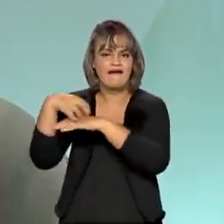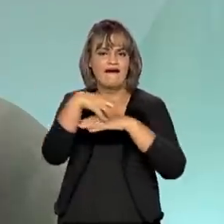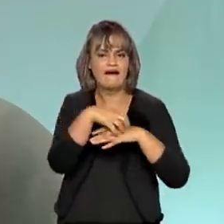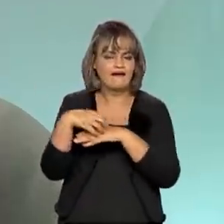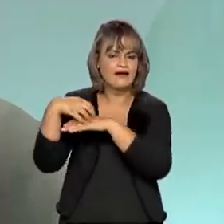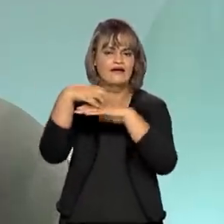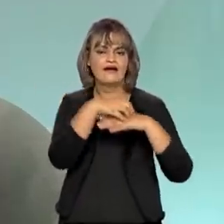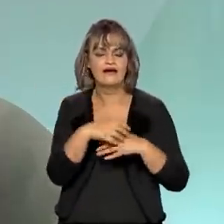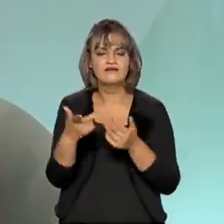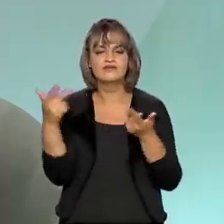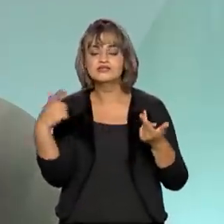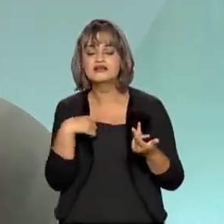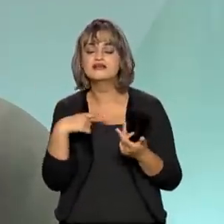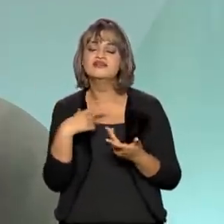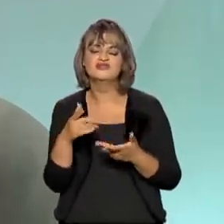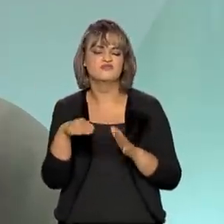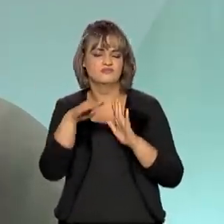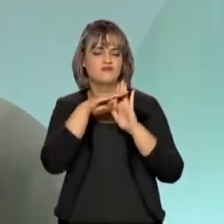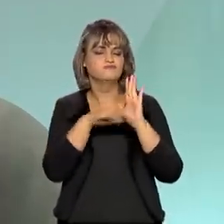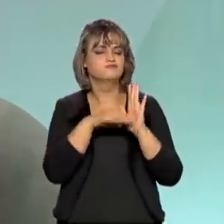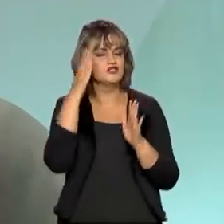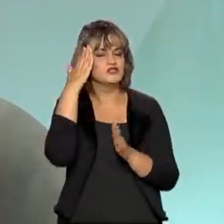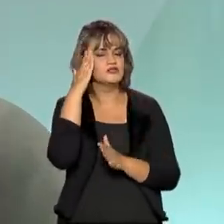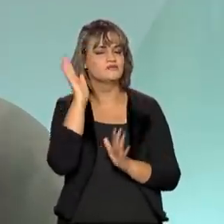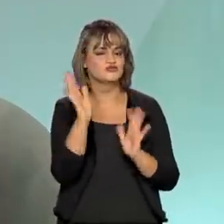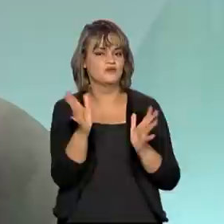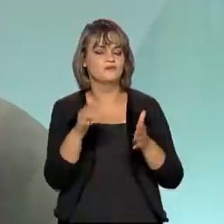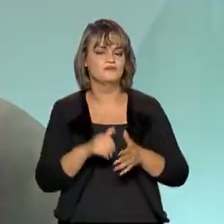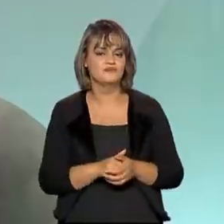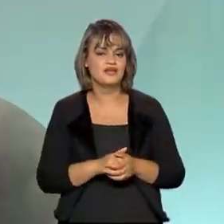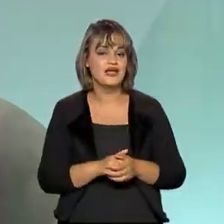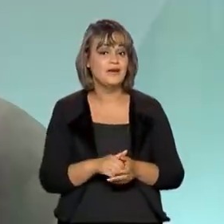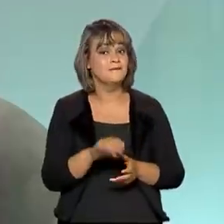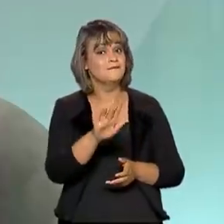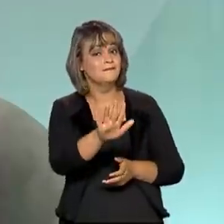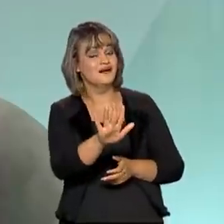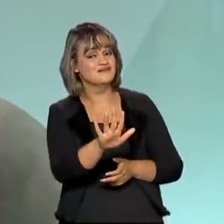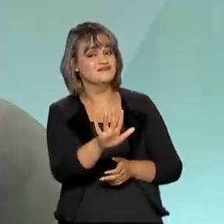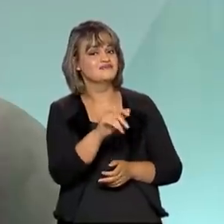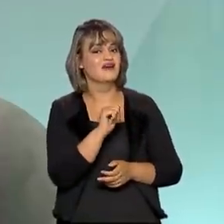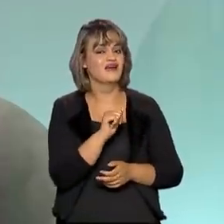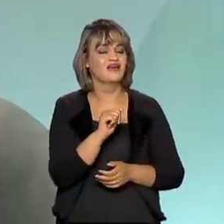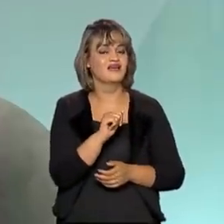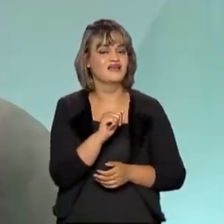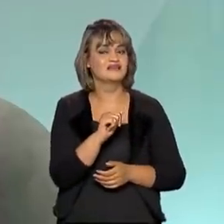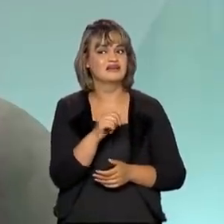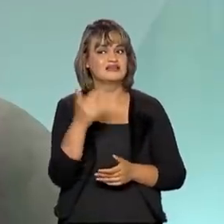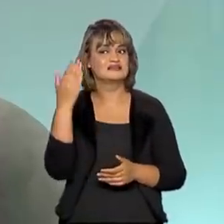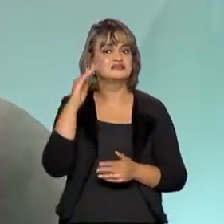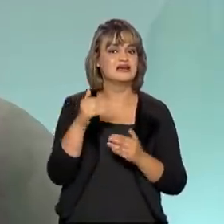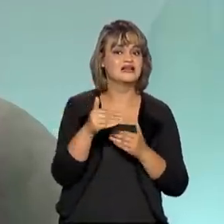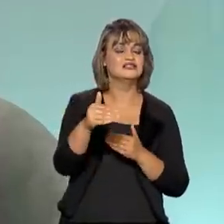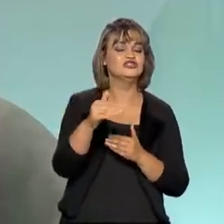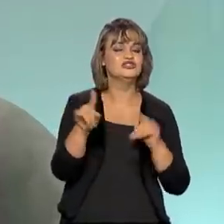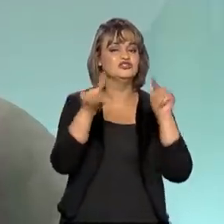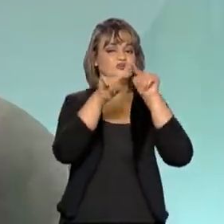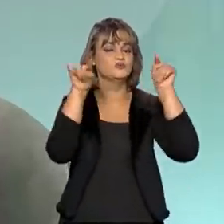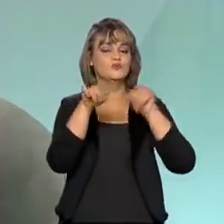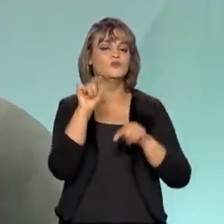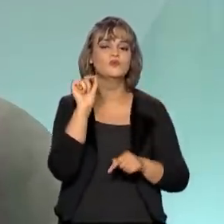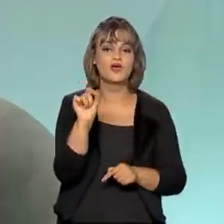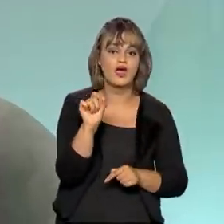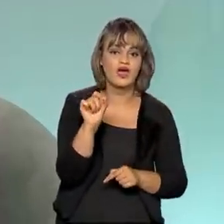tudo isso já está dentro do planejamento setorial. O que não tem como se prever com tanta